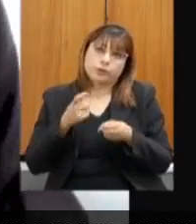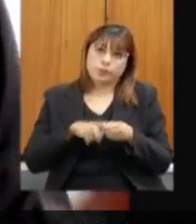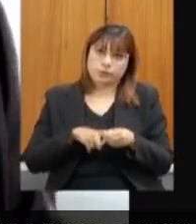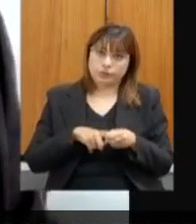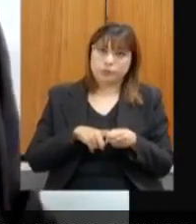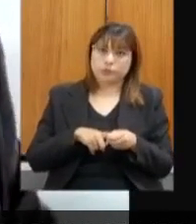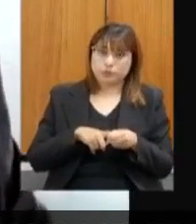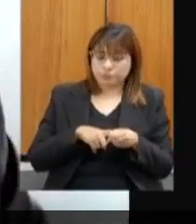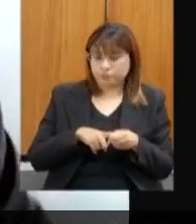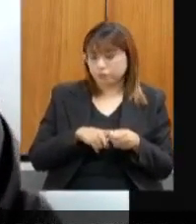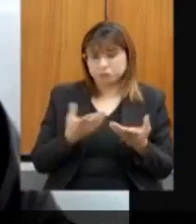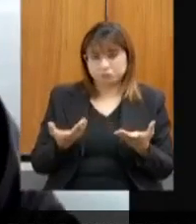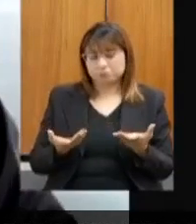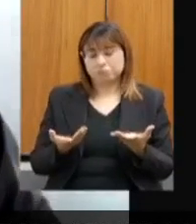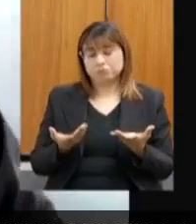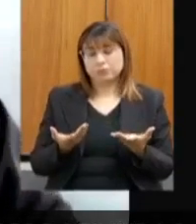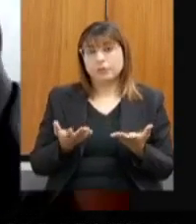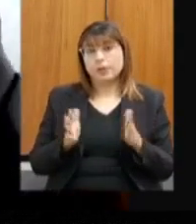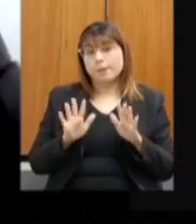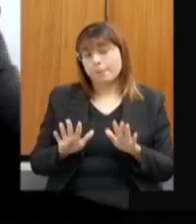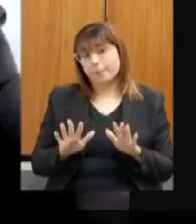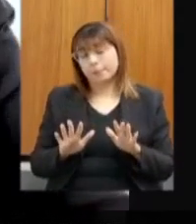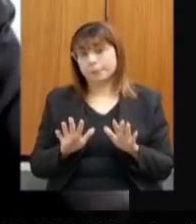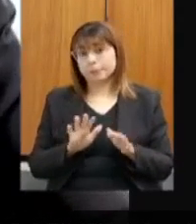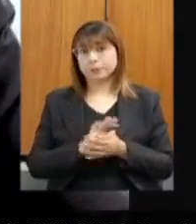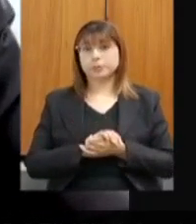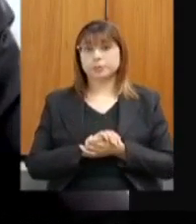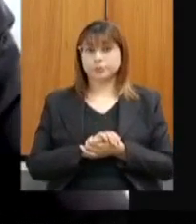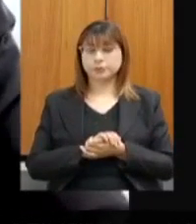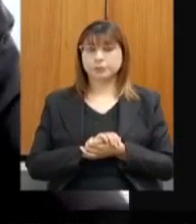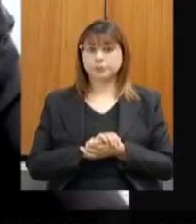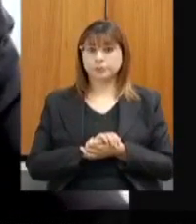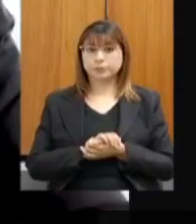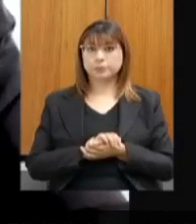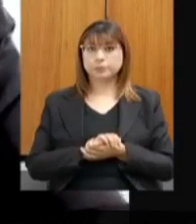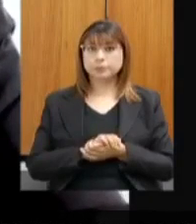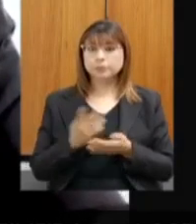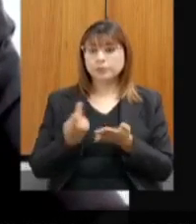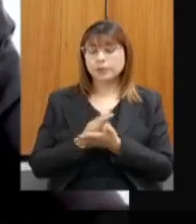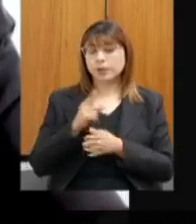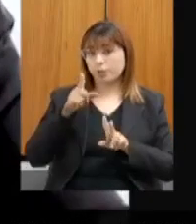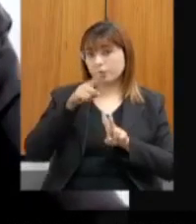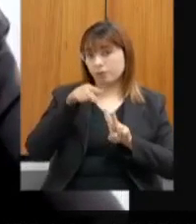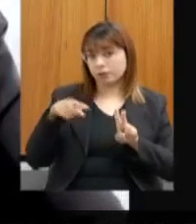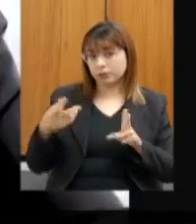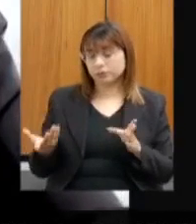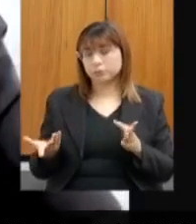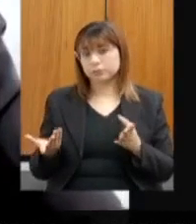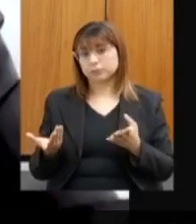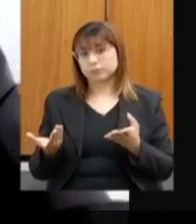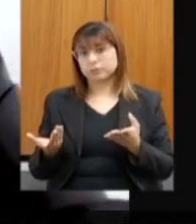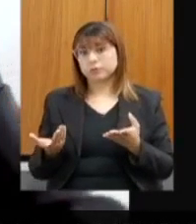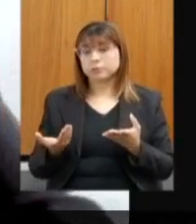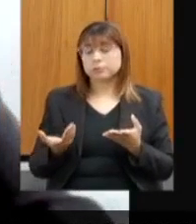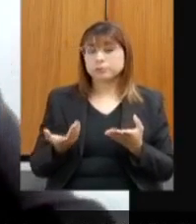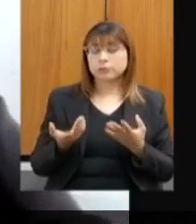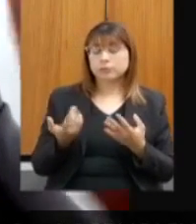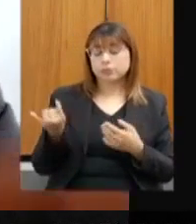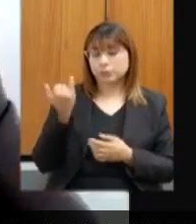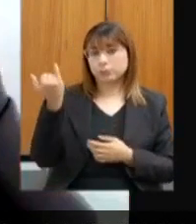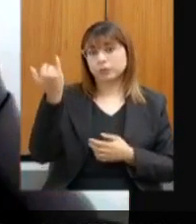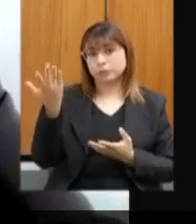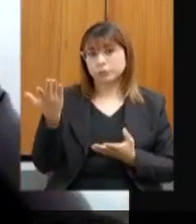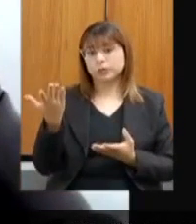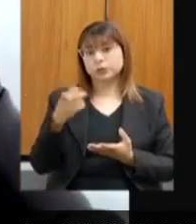de se prever. mas o caso da Vale seria um caso emblemático importante e ia gerar